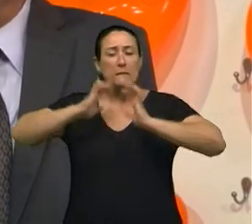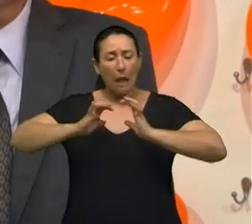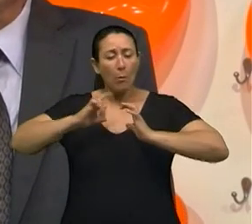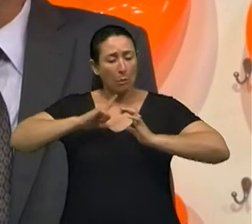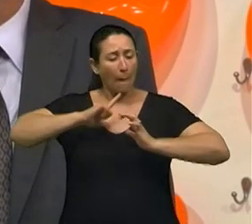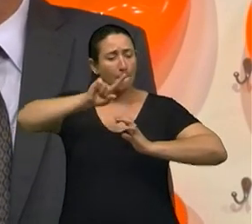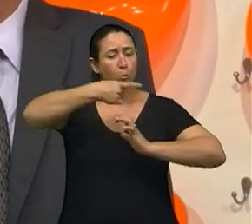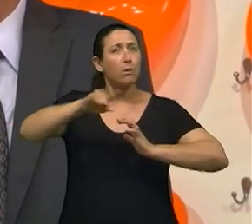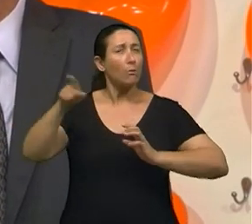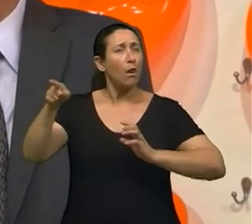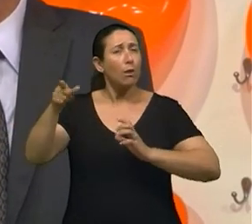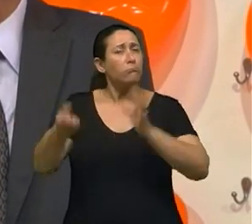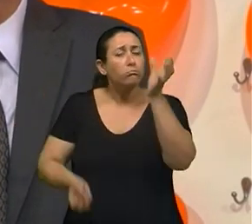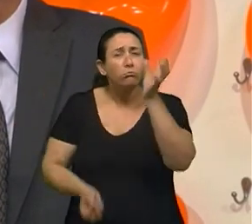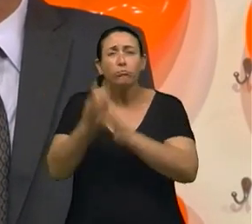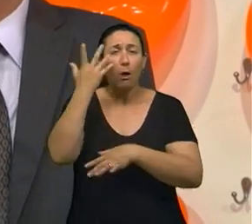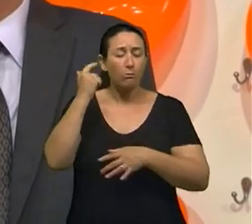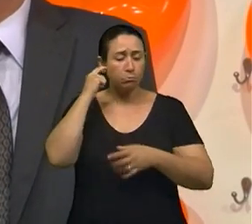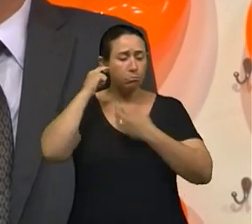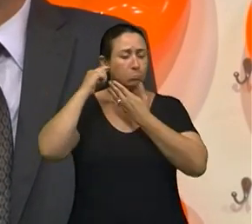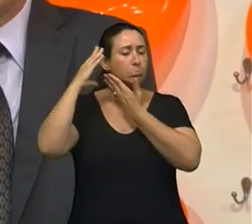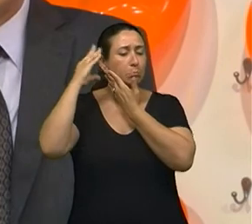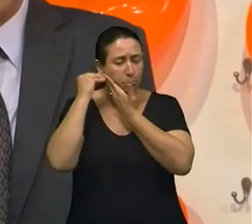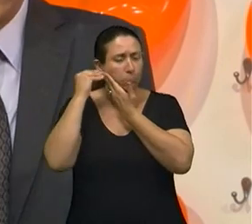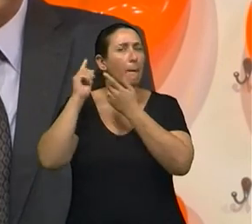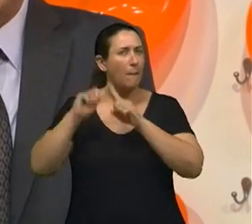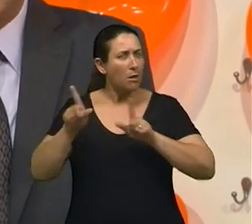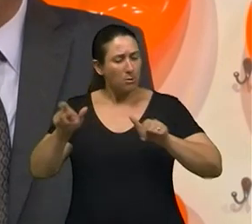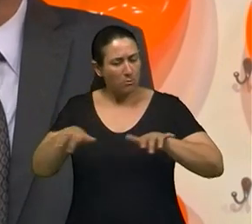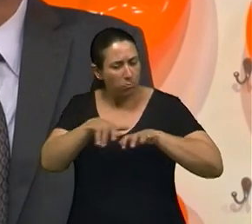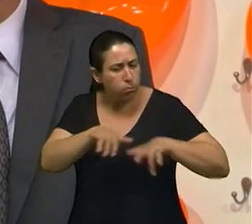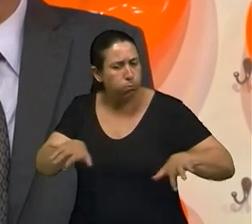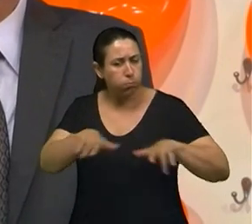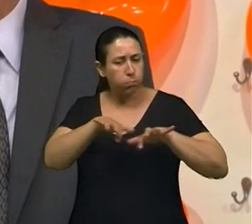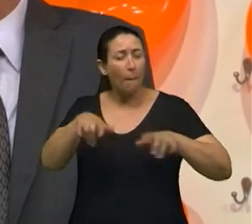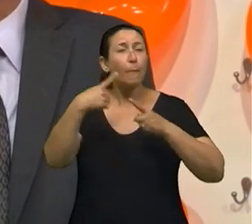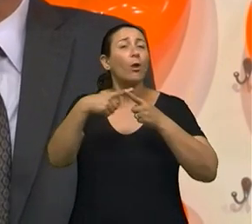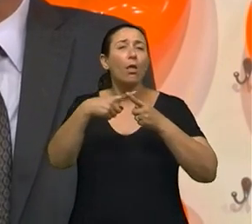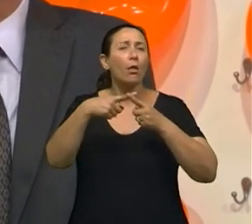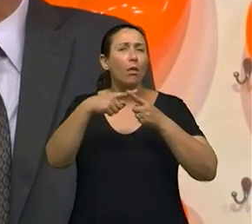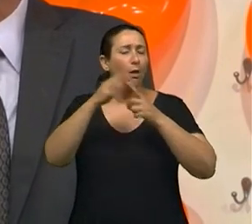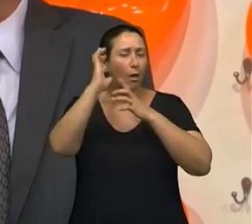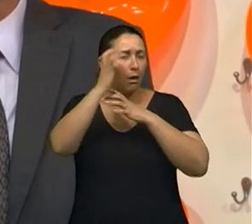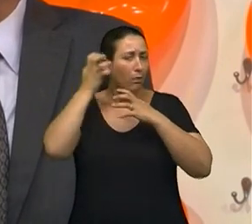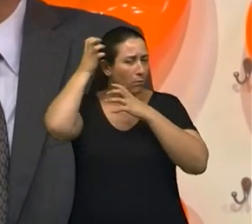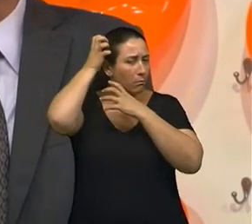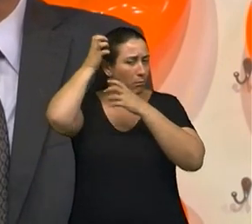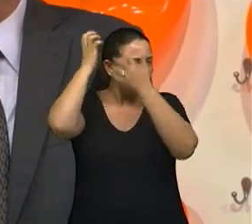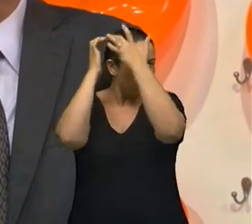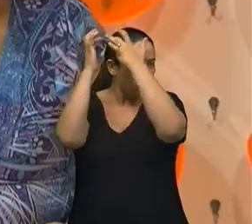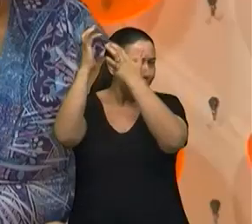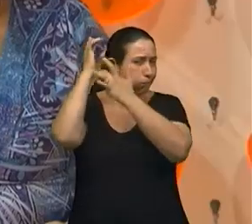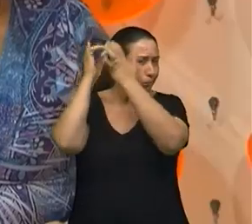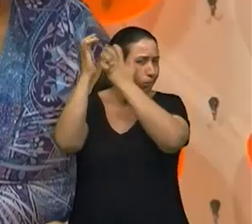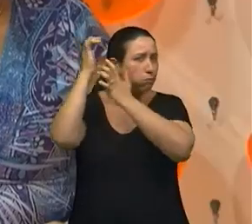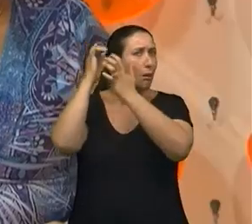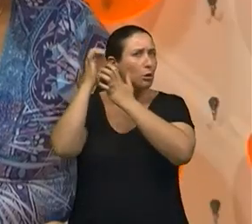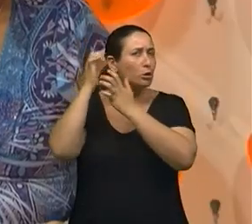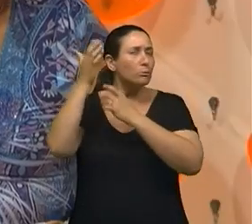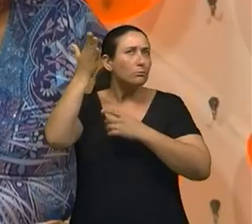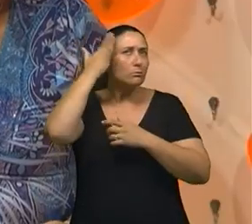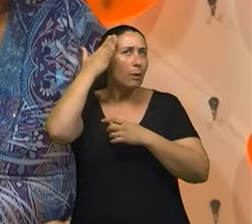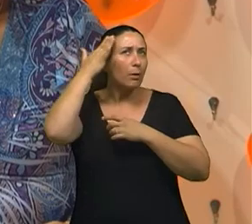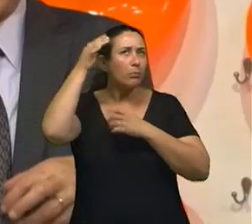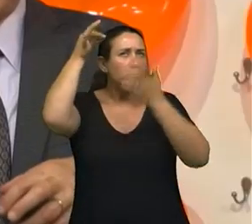conseguiu ainda compor surdo. Por quê? Porque lá o córtex dele, né? Trabalhava de tal forma, estava ativado,